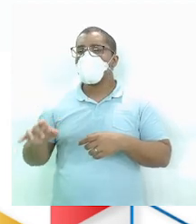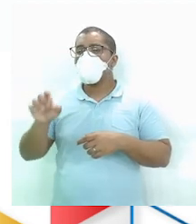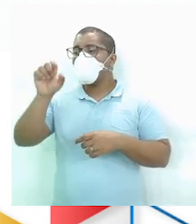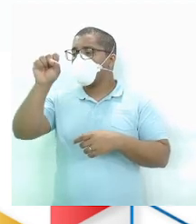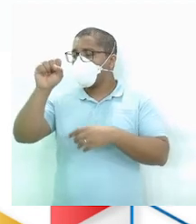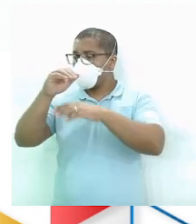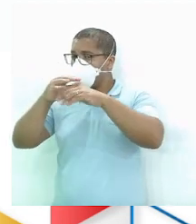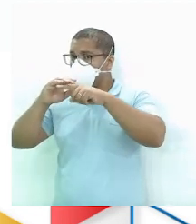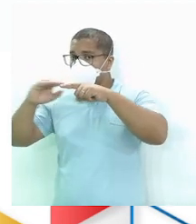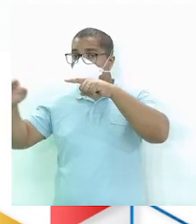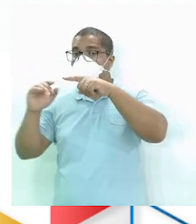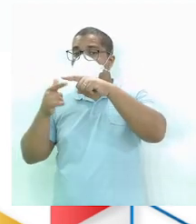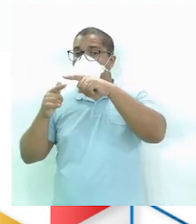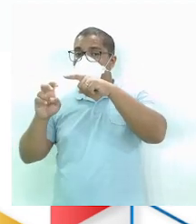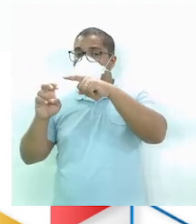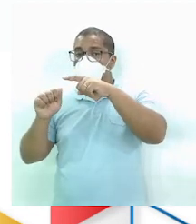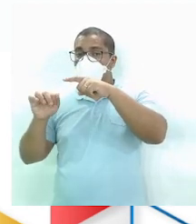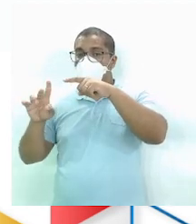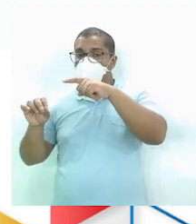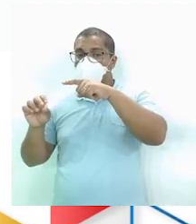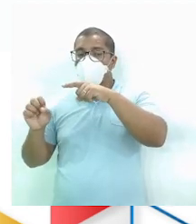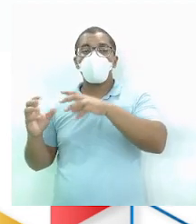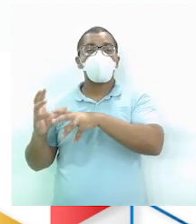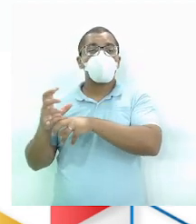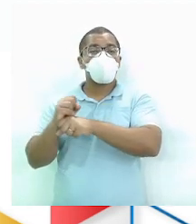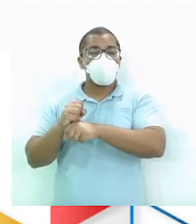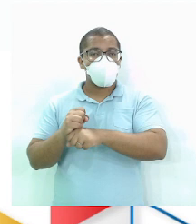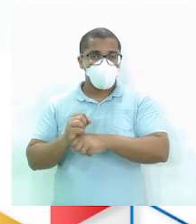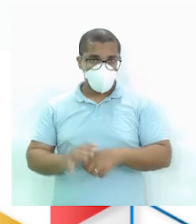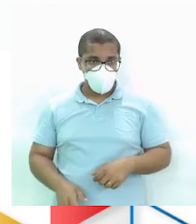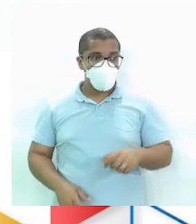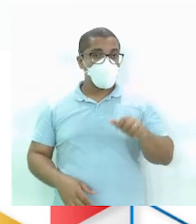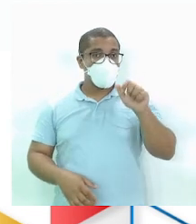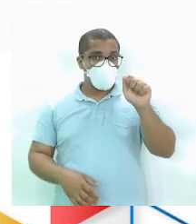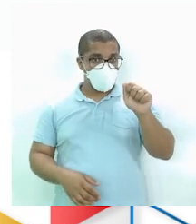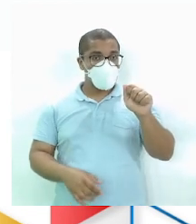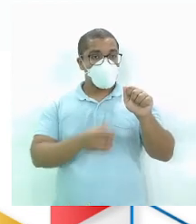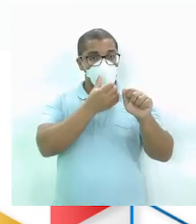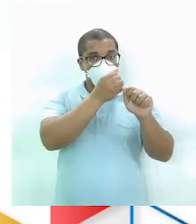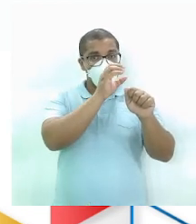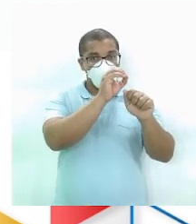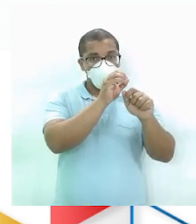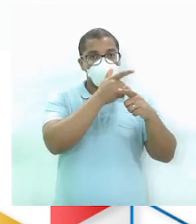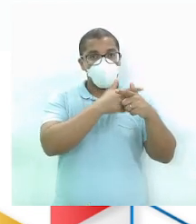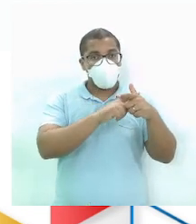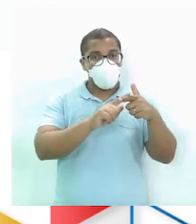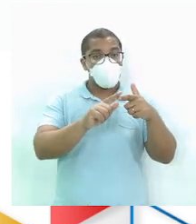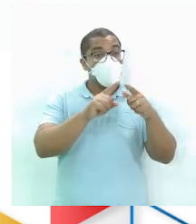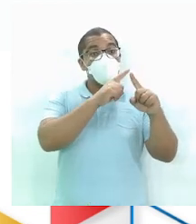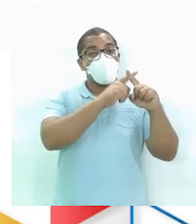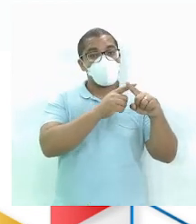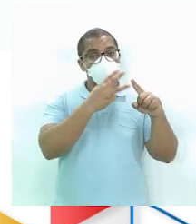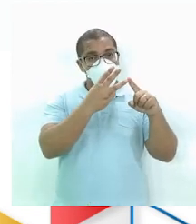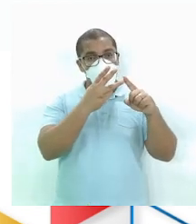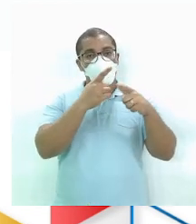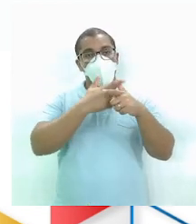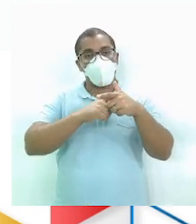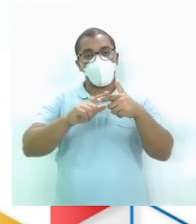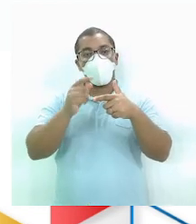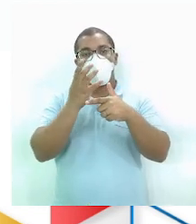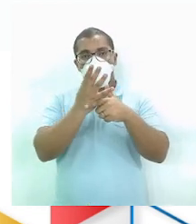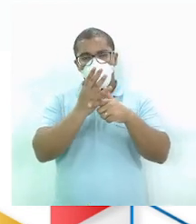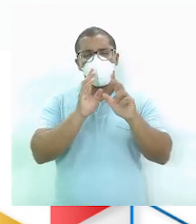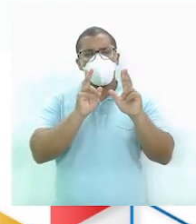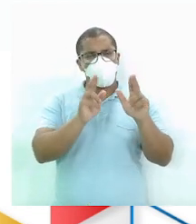solução Direto já comigo Item A Eu vou pegar 60 Multiplicar por 3 Dividir por 4 Igual eu já fiz Nas questões